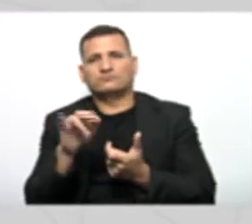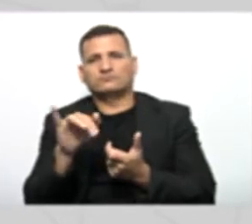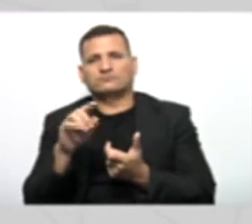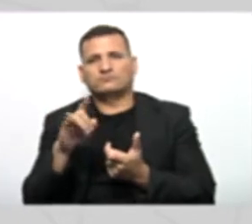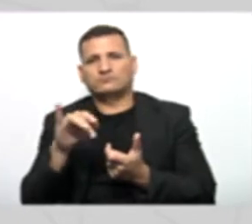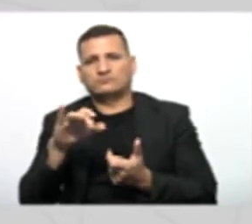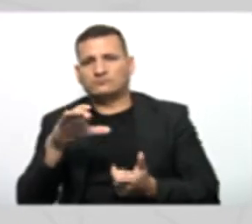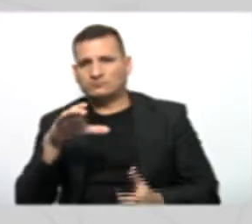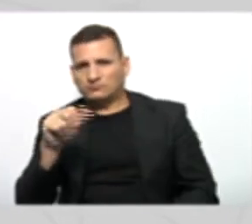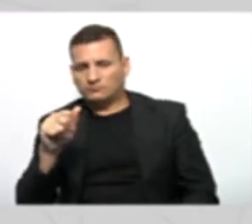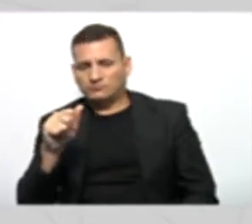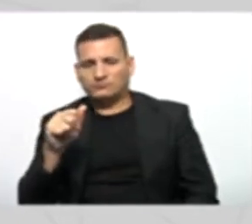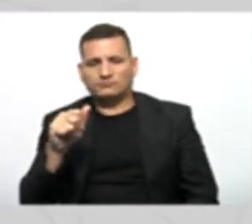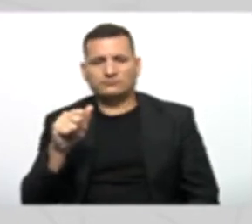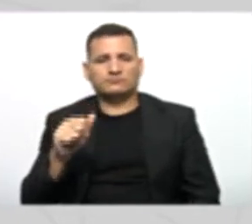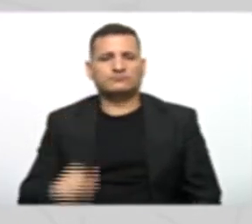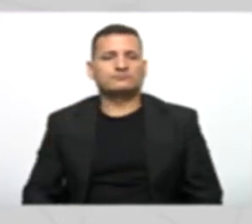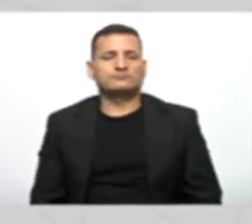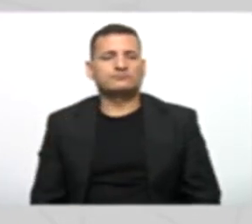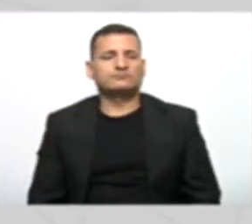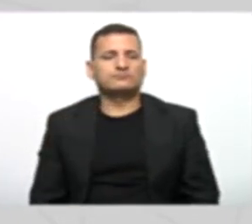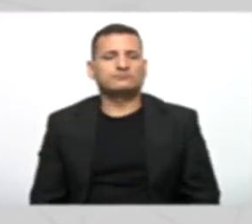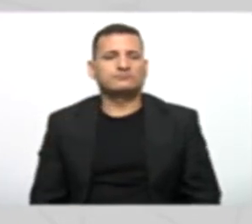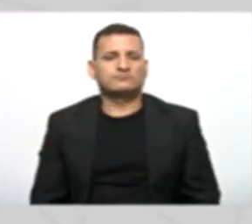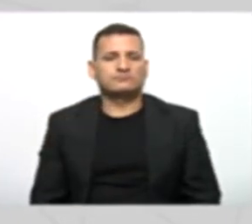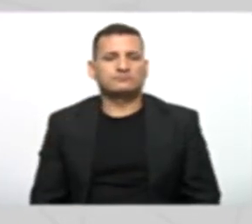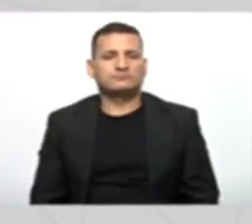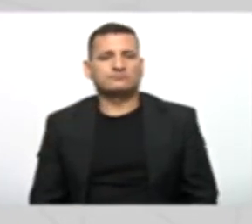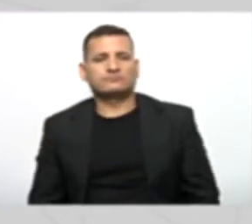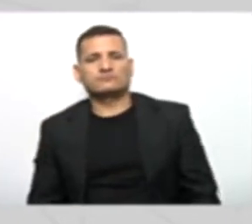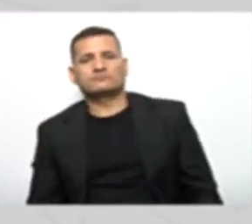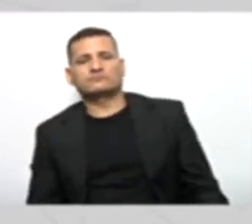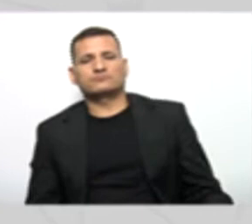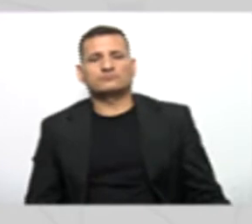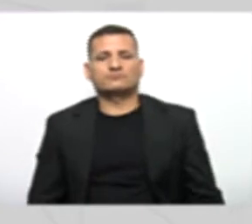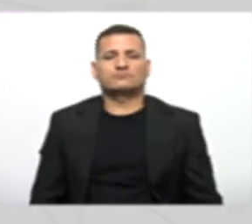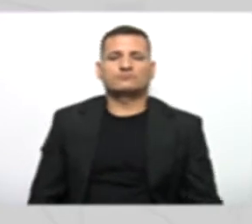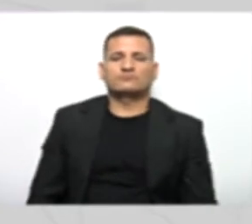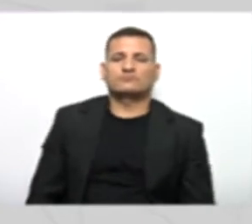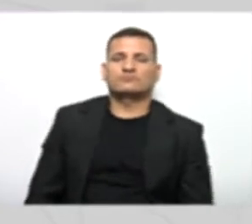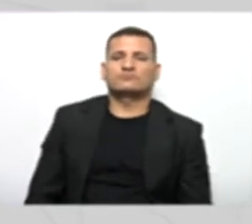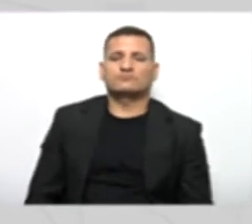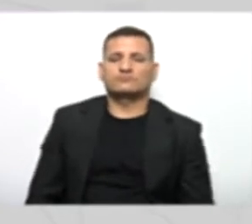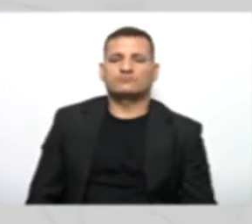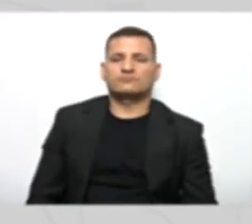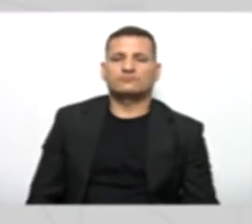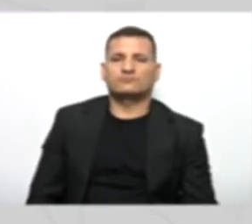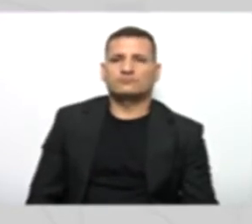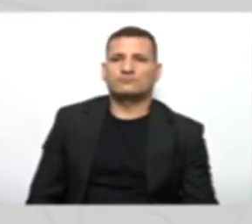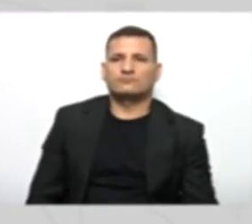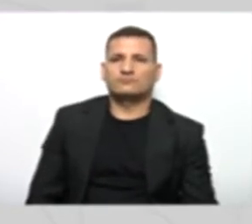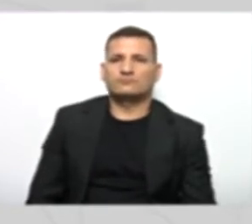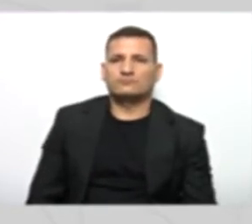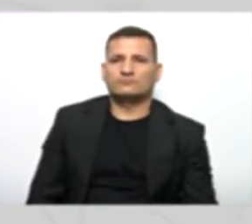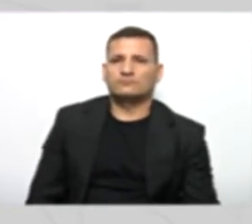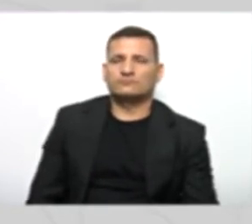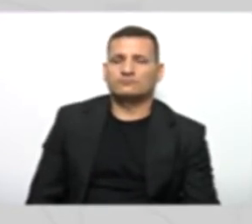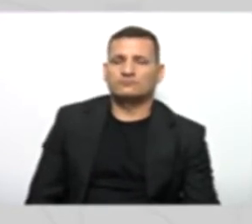classes vão ser designados para as classes filhas, que no caso serão as classes pessoa física e pessoa